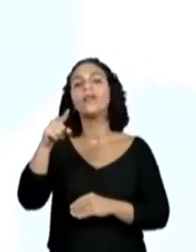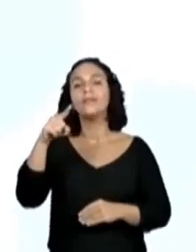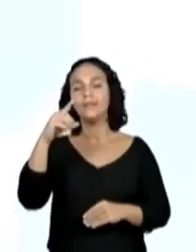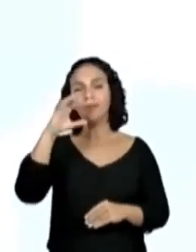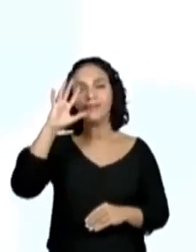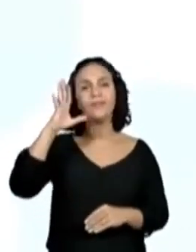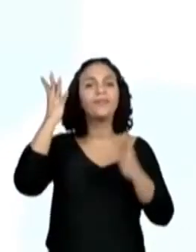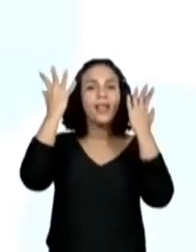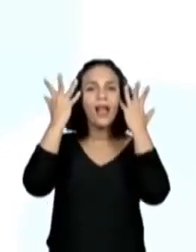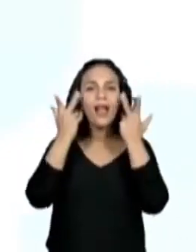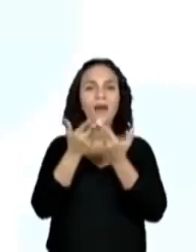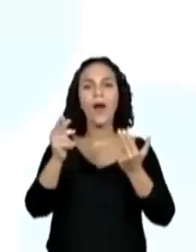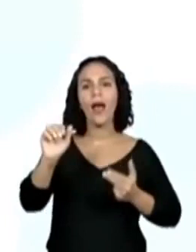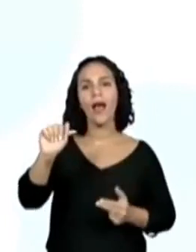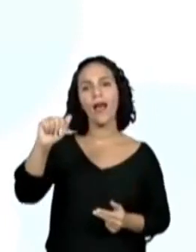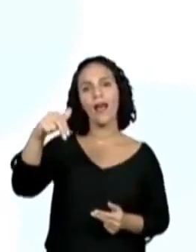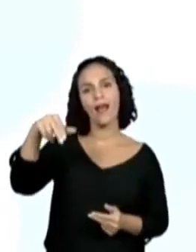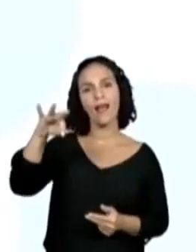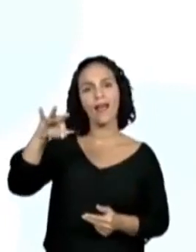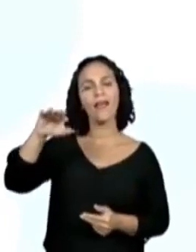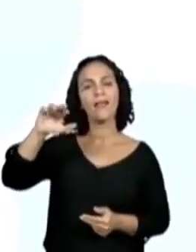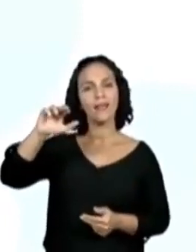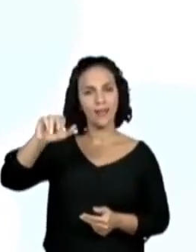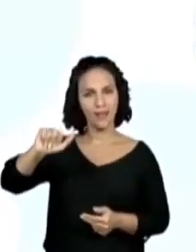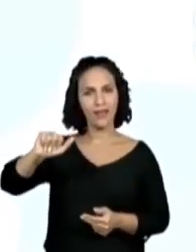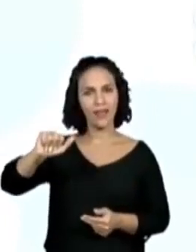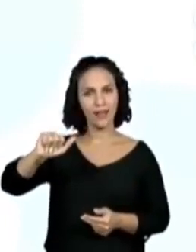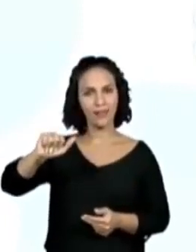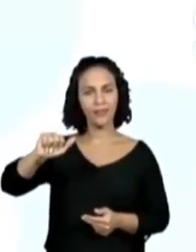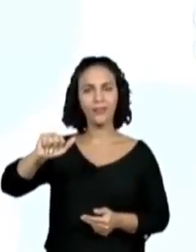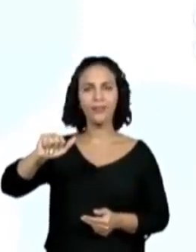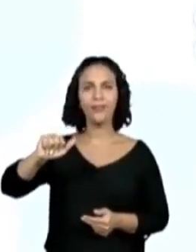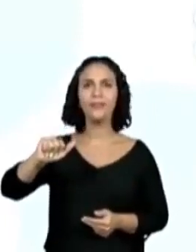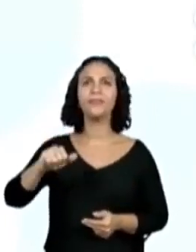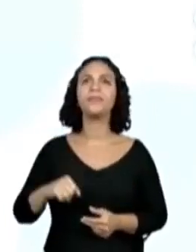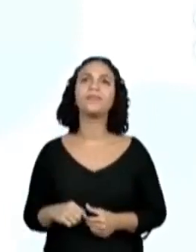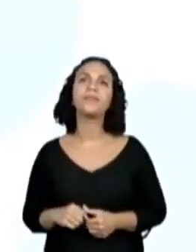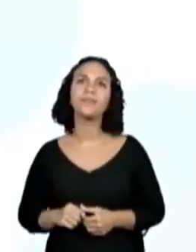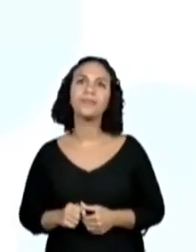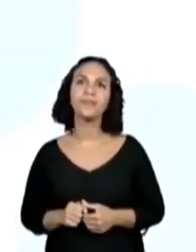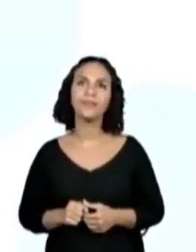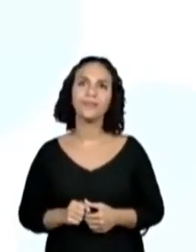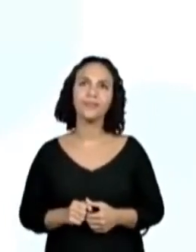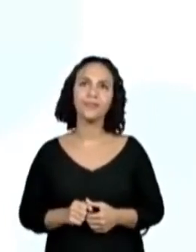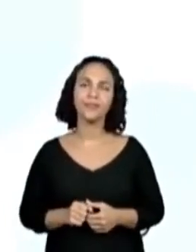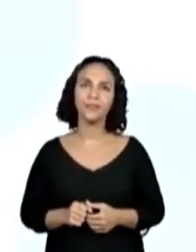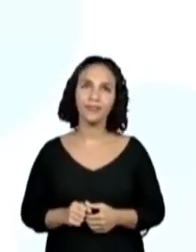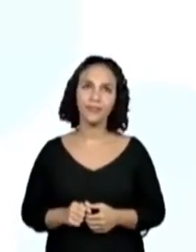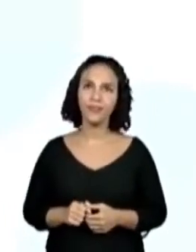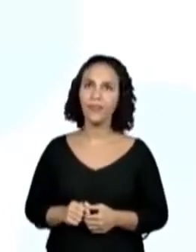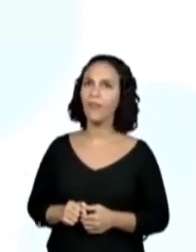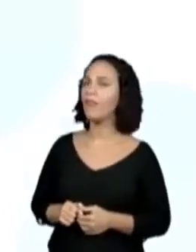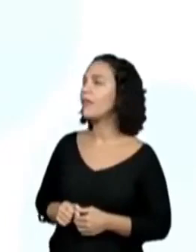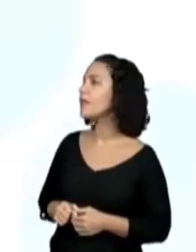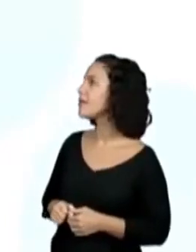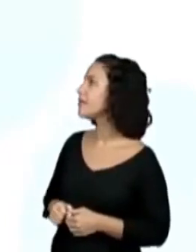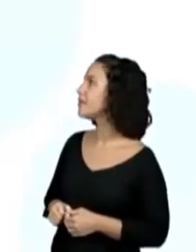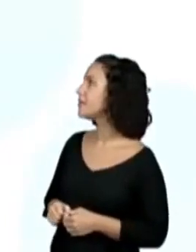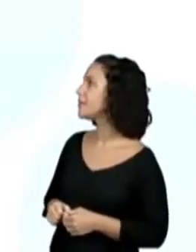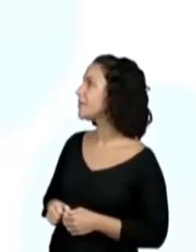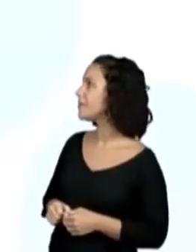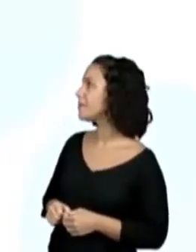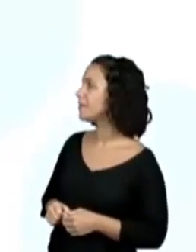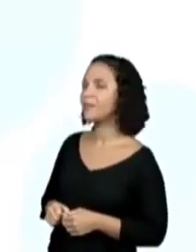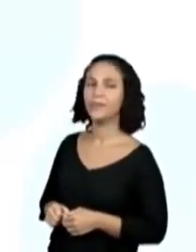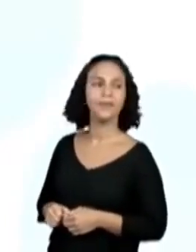trocar, voltar para a cor mais clarinha. Então, eles selecionaram a ficha técnica sobre a anta. Então,